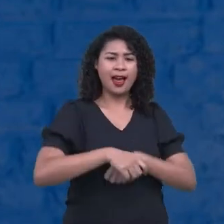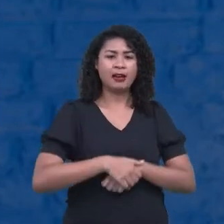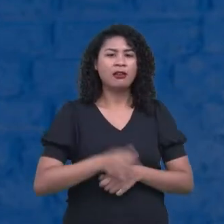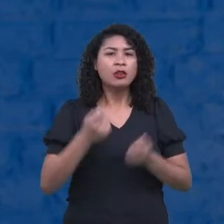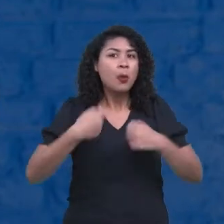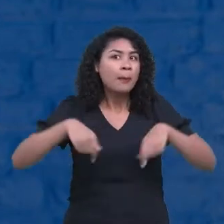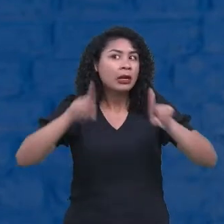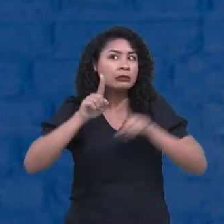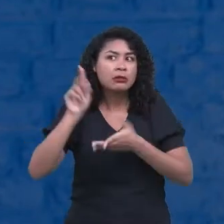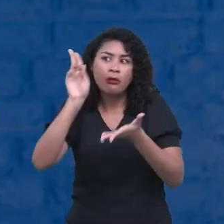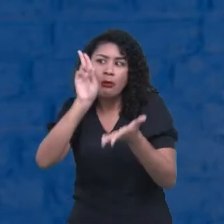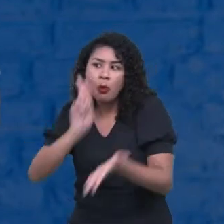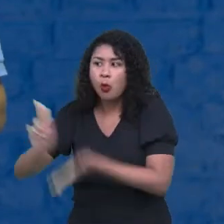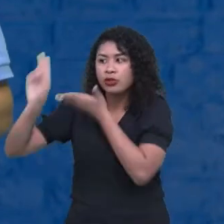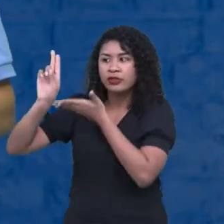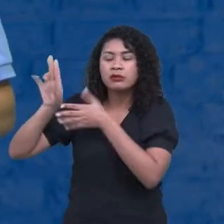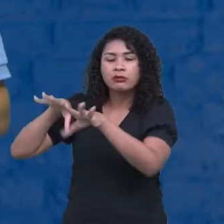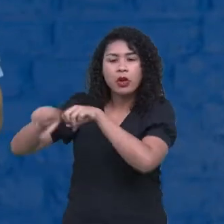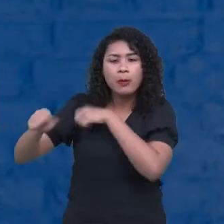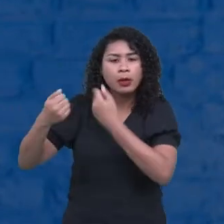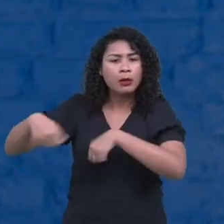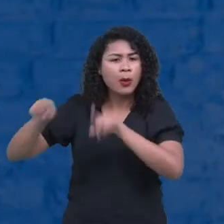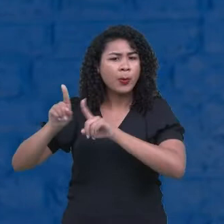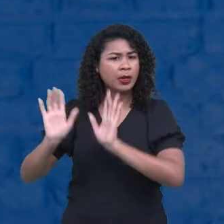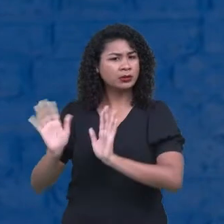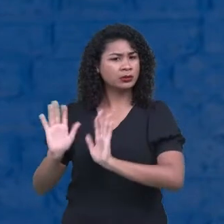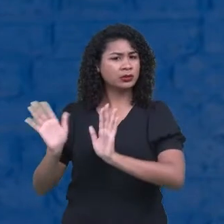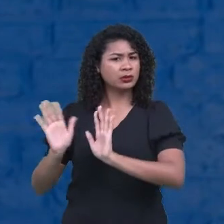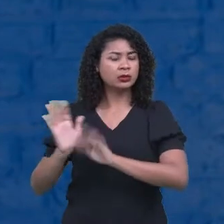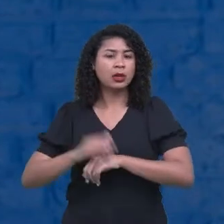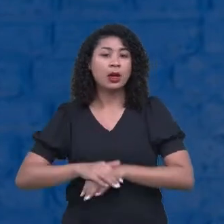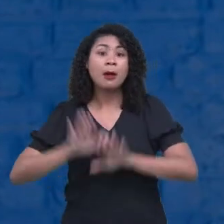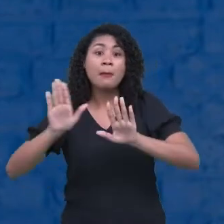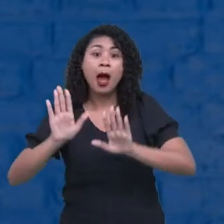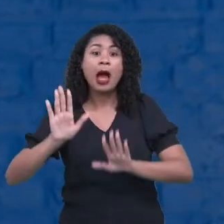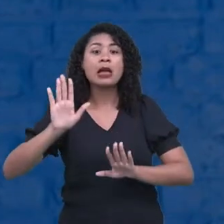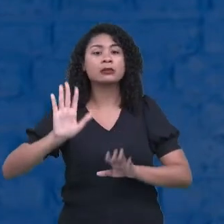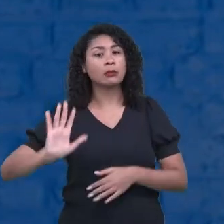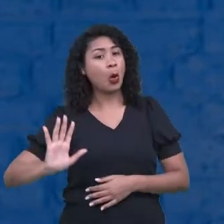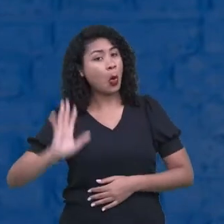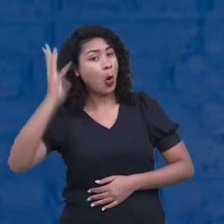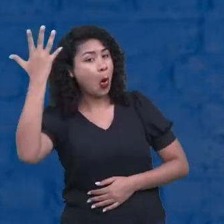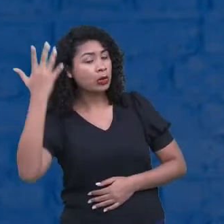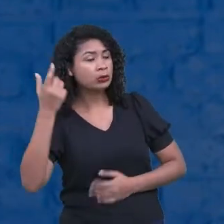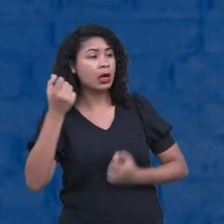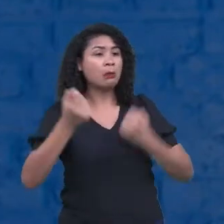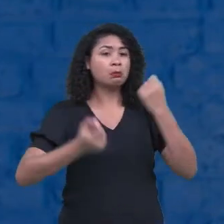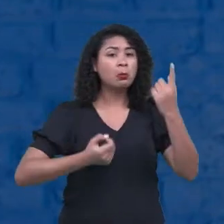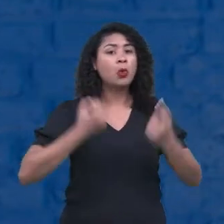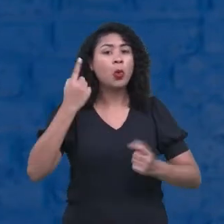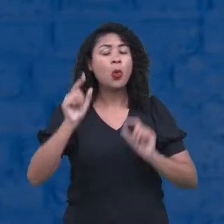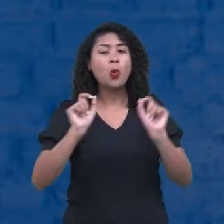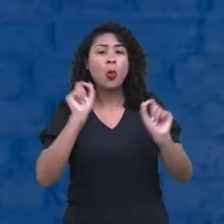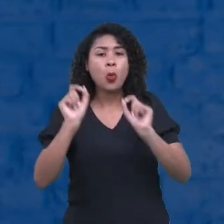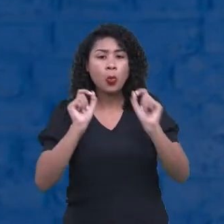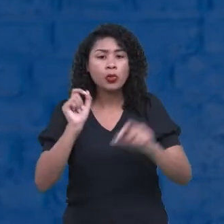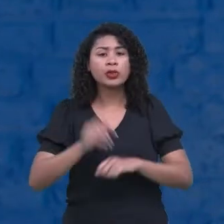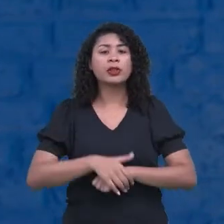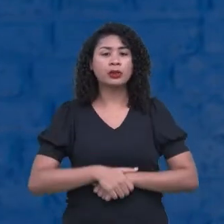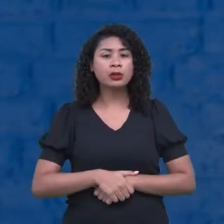seja preciso. Mas, às vezes, as nossas realizações, né? O meu projeto de vida não inclui.